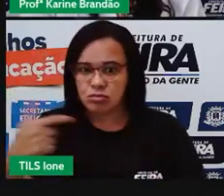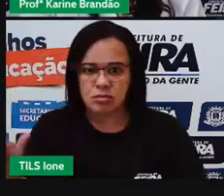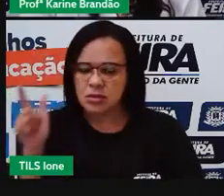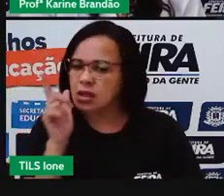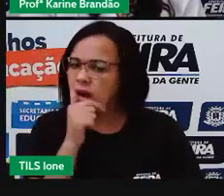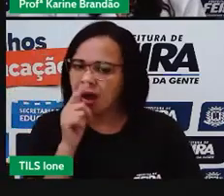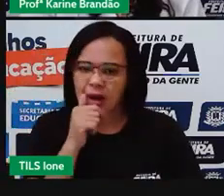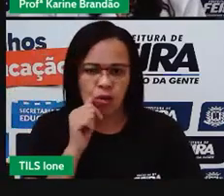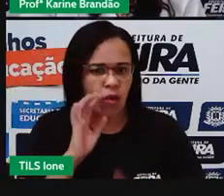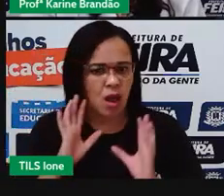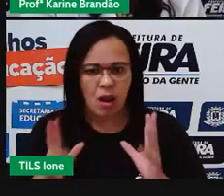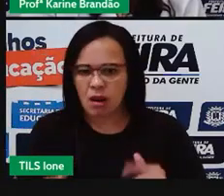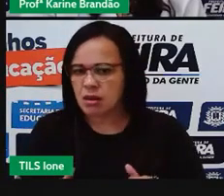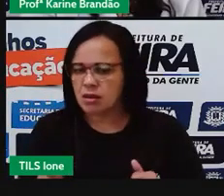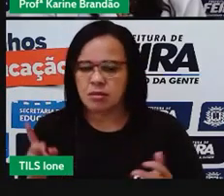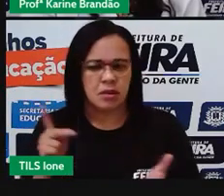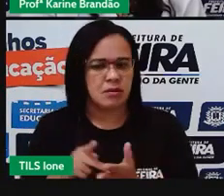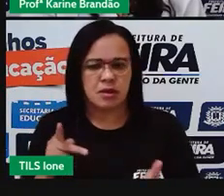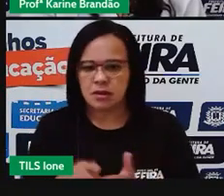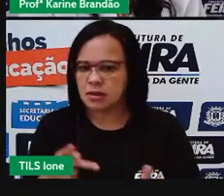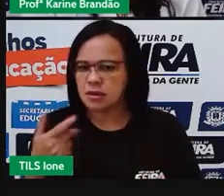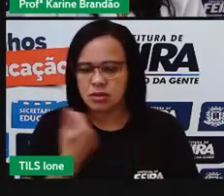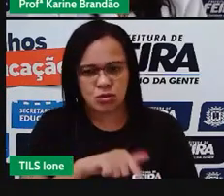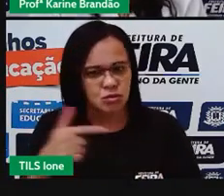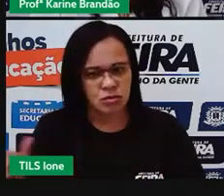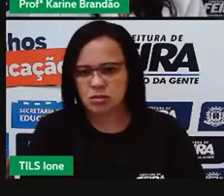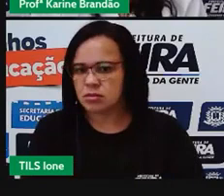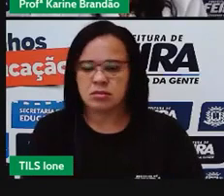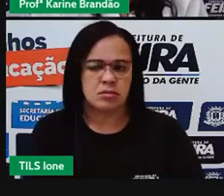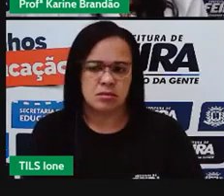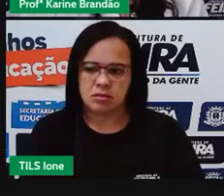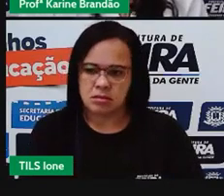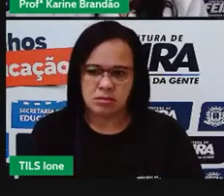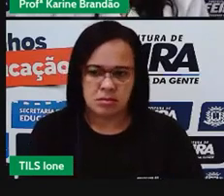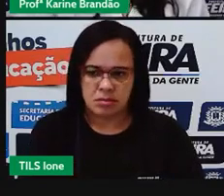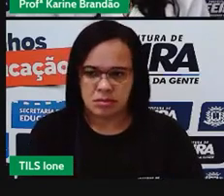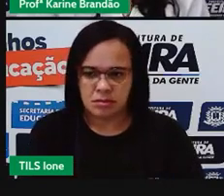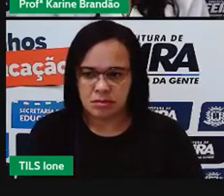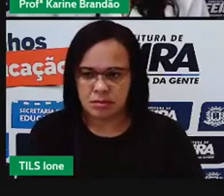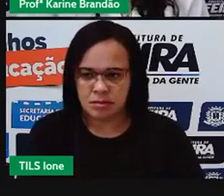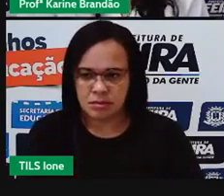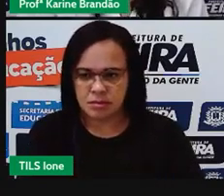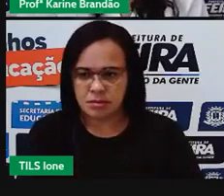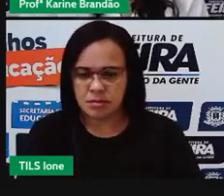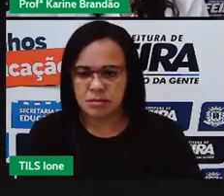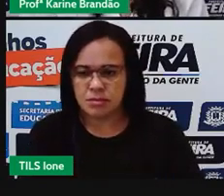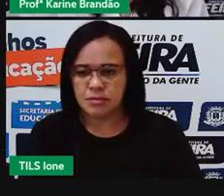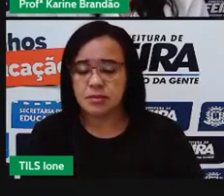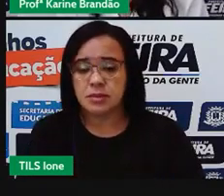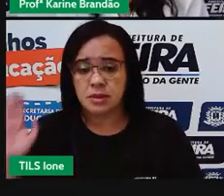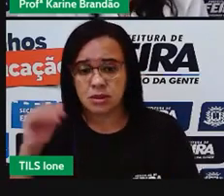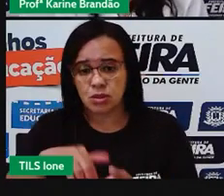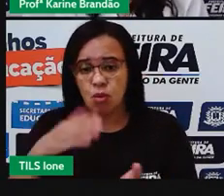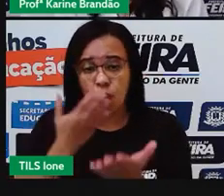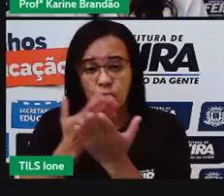água tratada. Olha para isso. E aí, um último estudo, né?